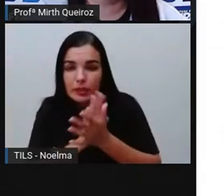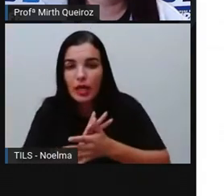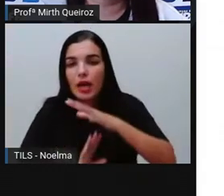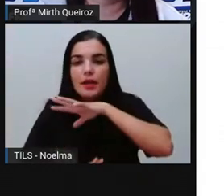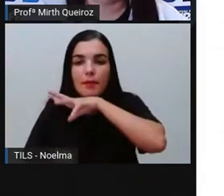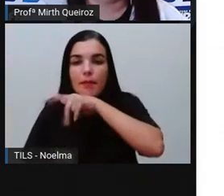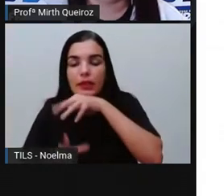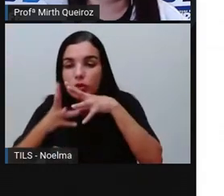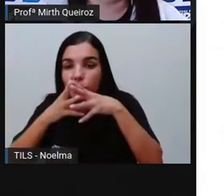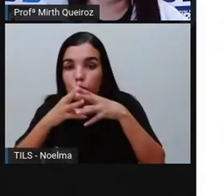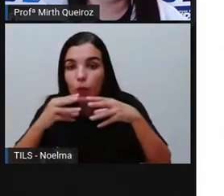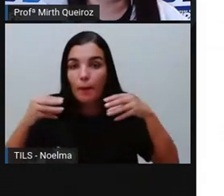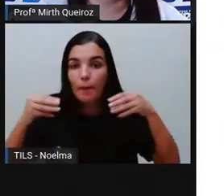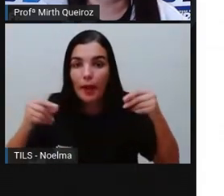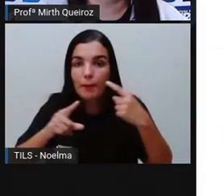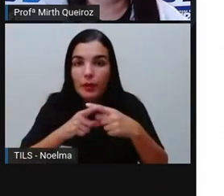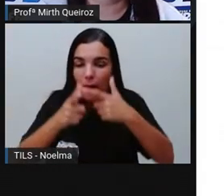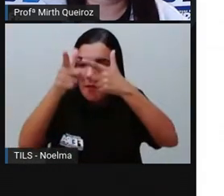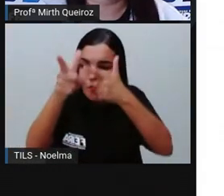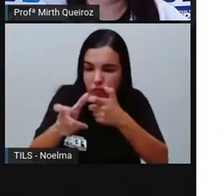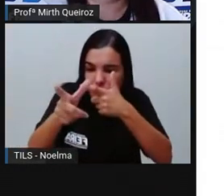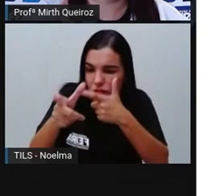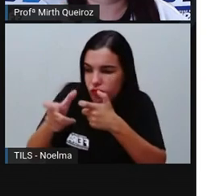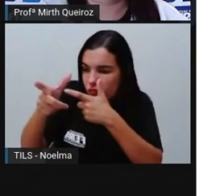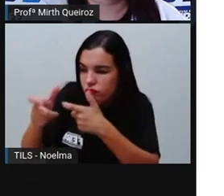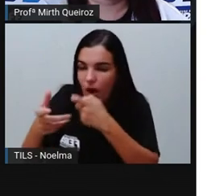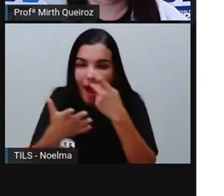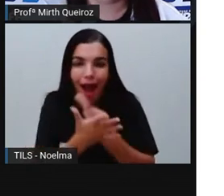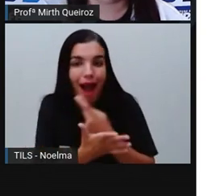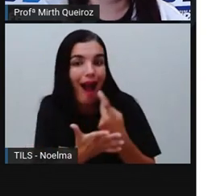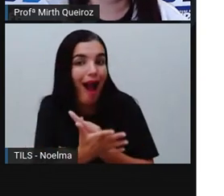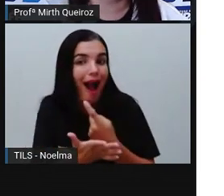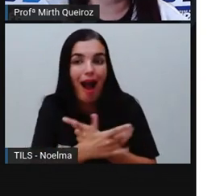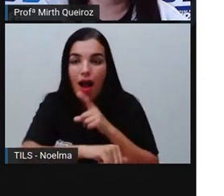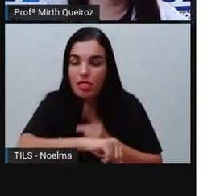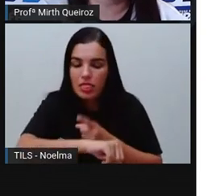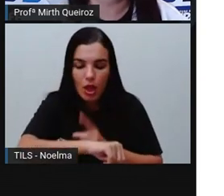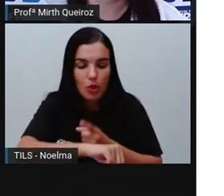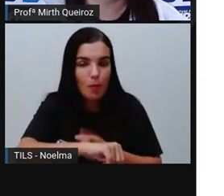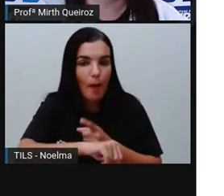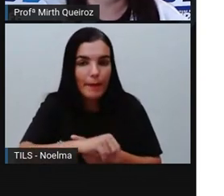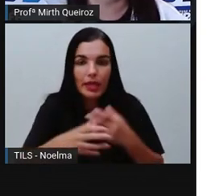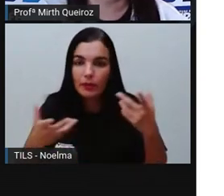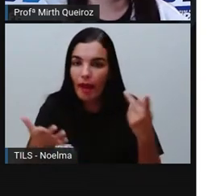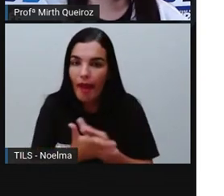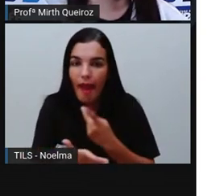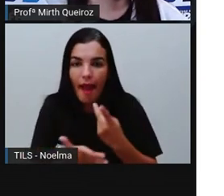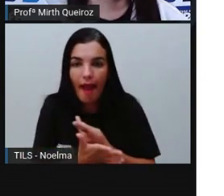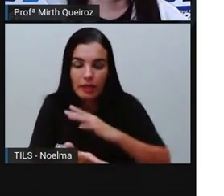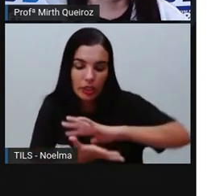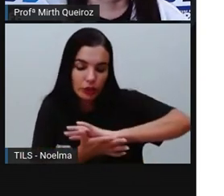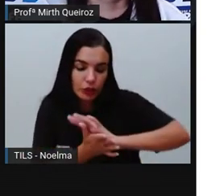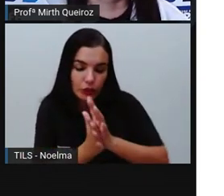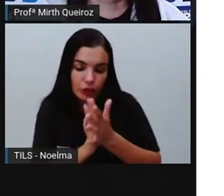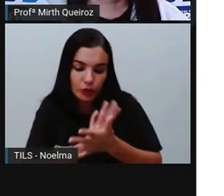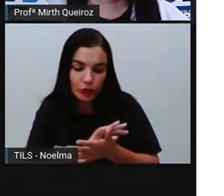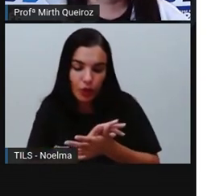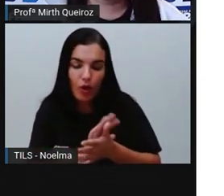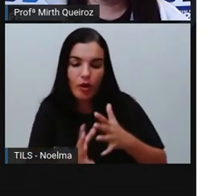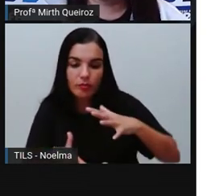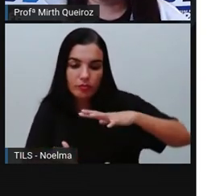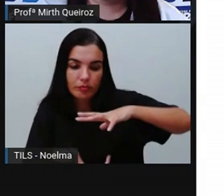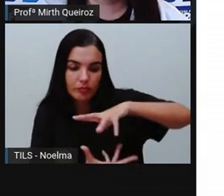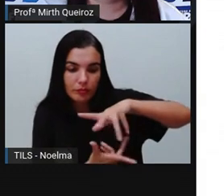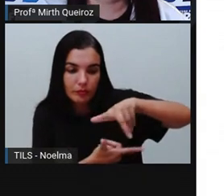é provocado pela caça intensiva aí, né? A